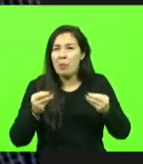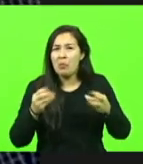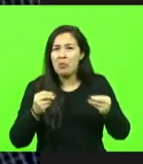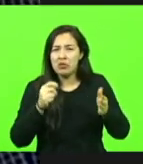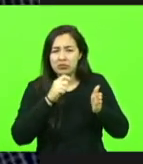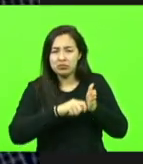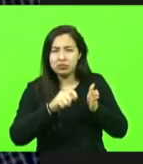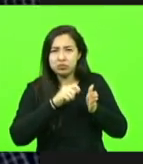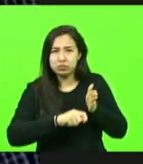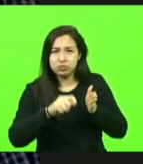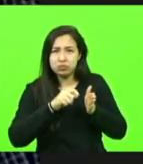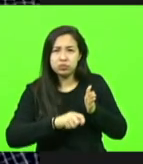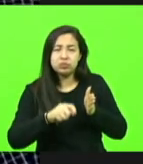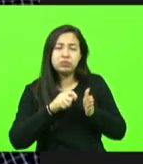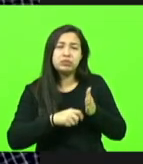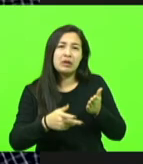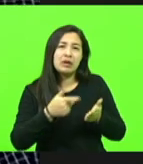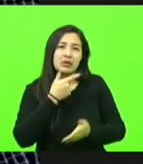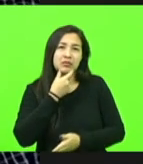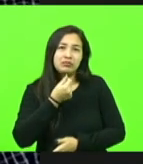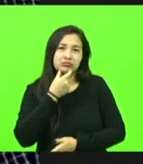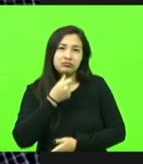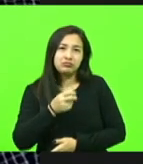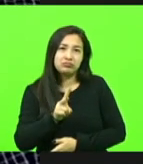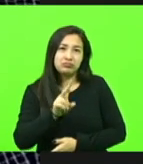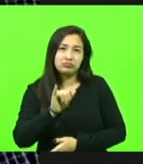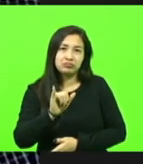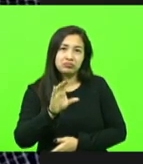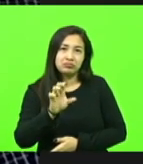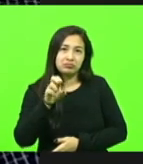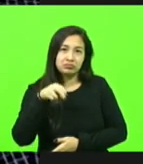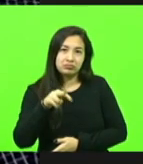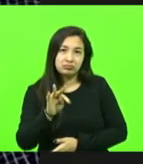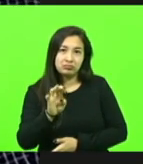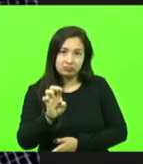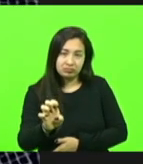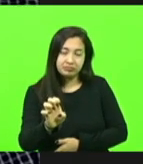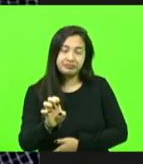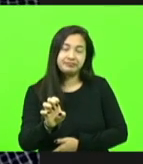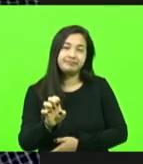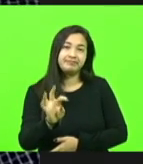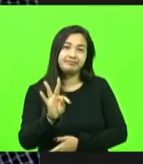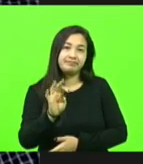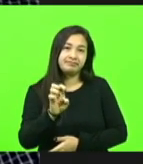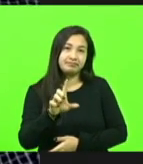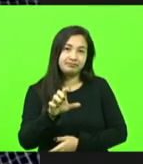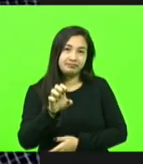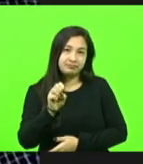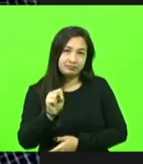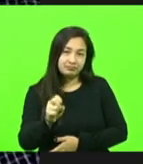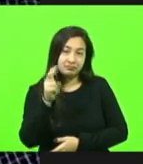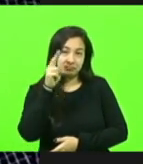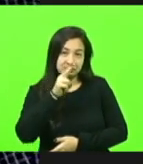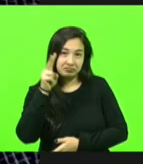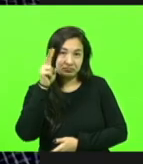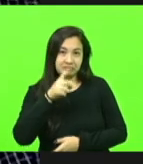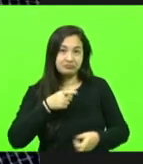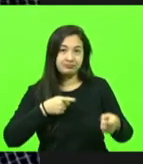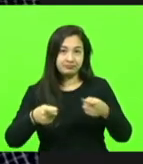Vicente Teles sobre o Contestado. Então, é uma